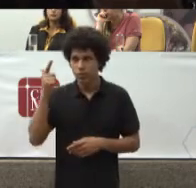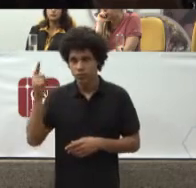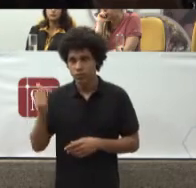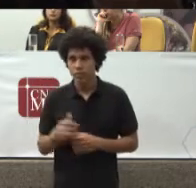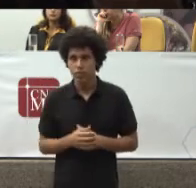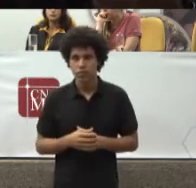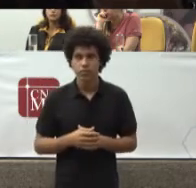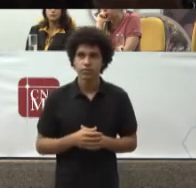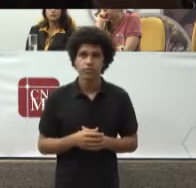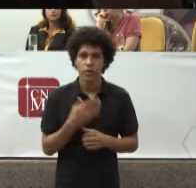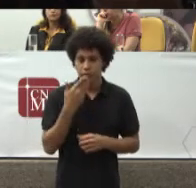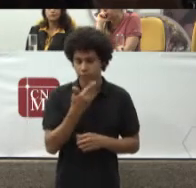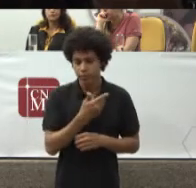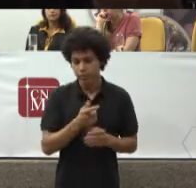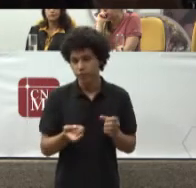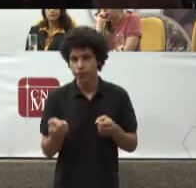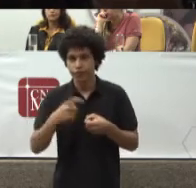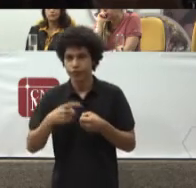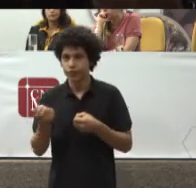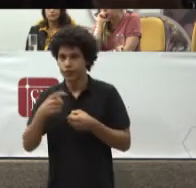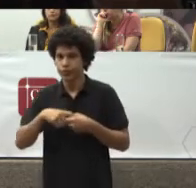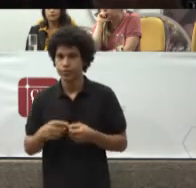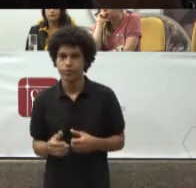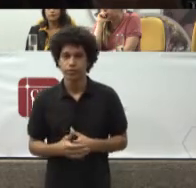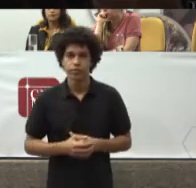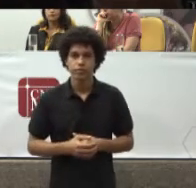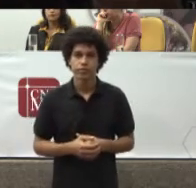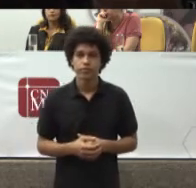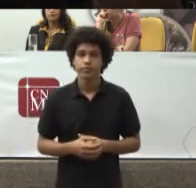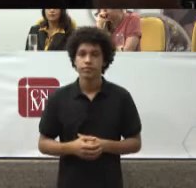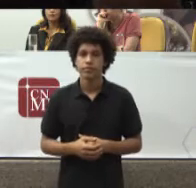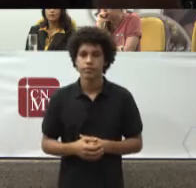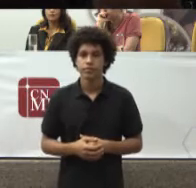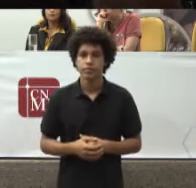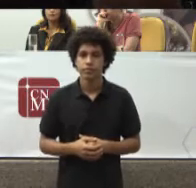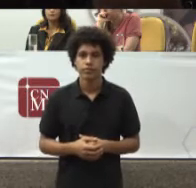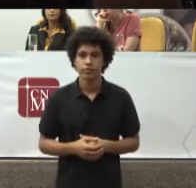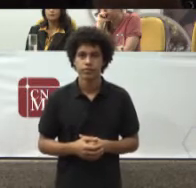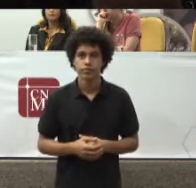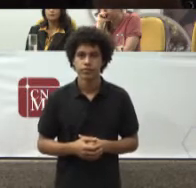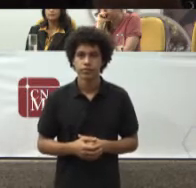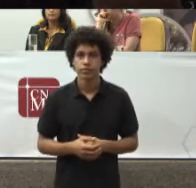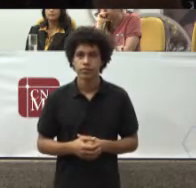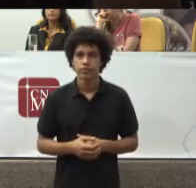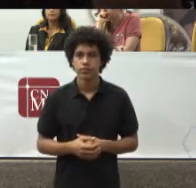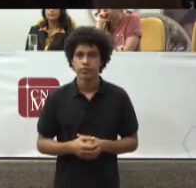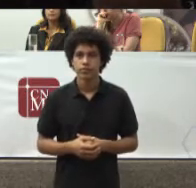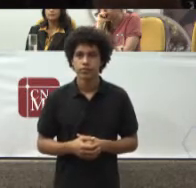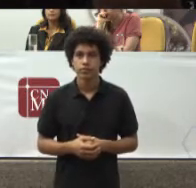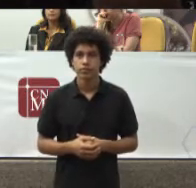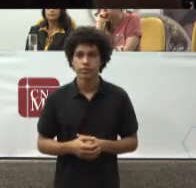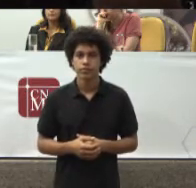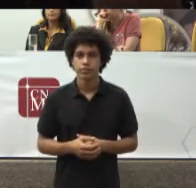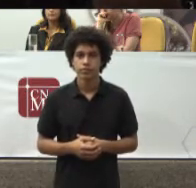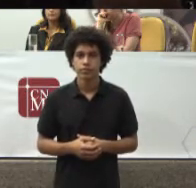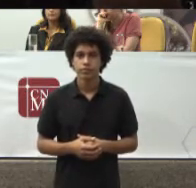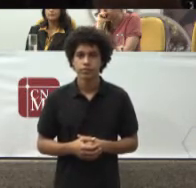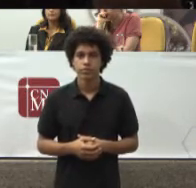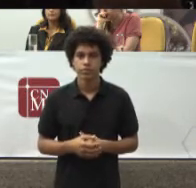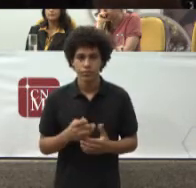pra trás E anda pra frente Então primeiro nós vamos pra frente É melhor né Andar pra frente Depois nós vamos voltar